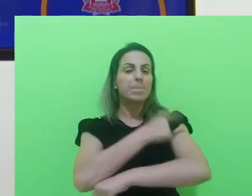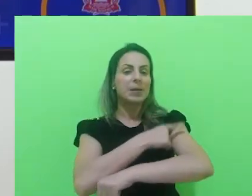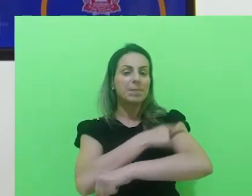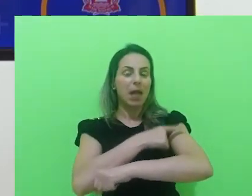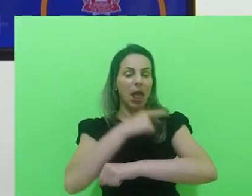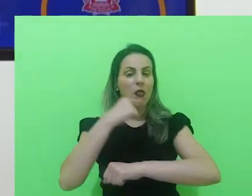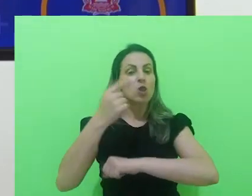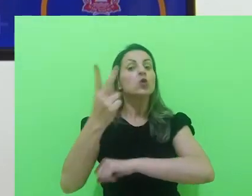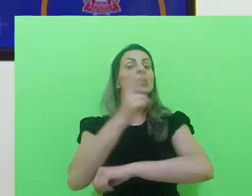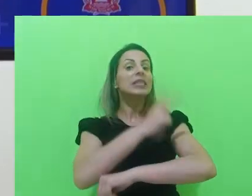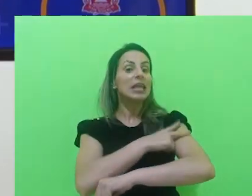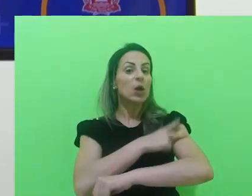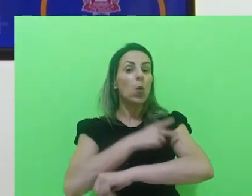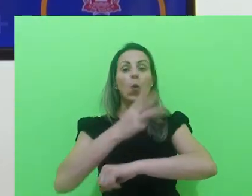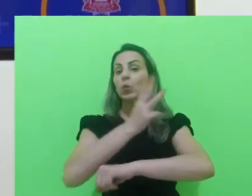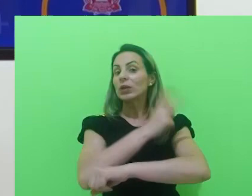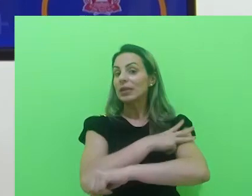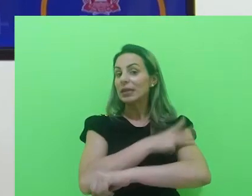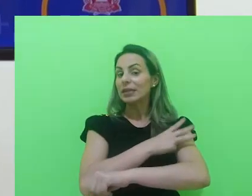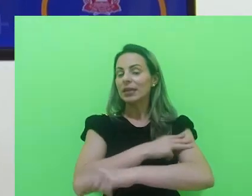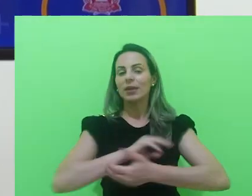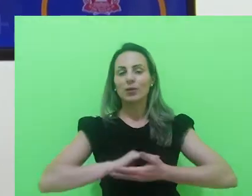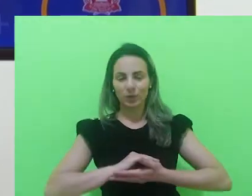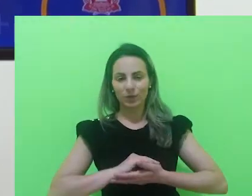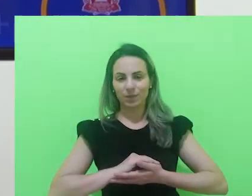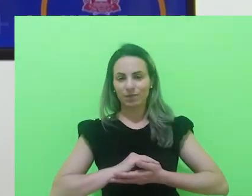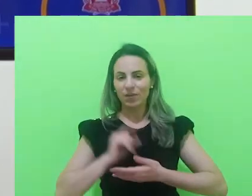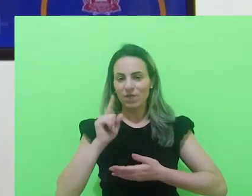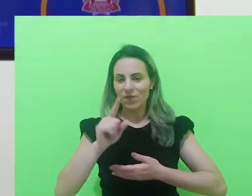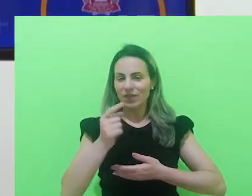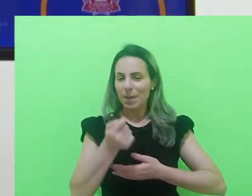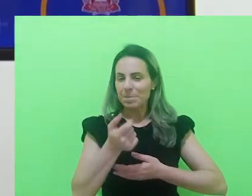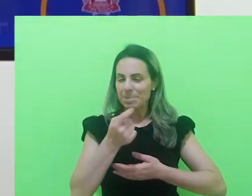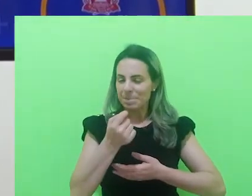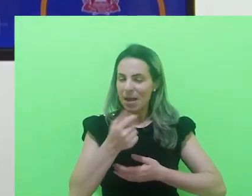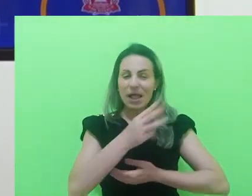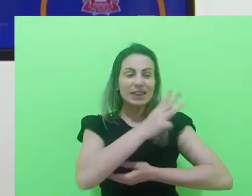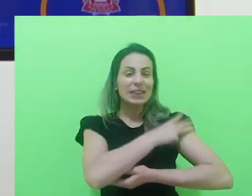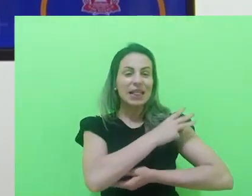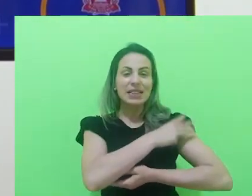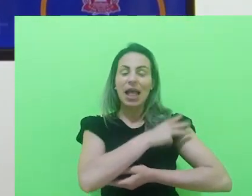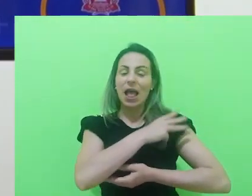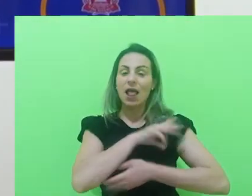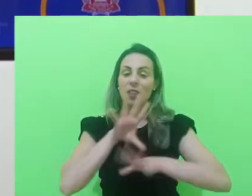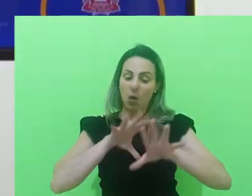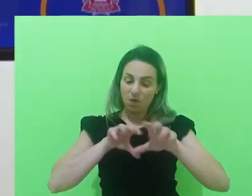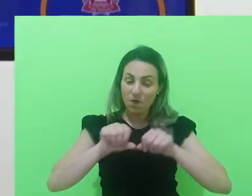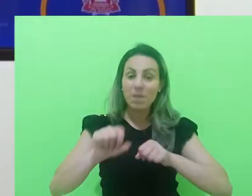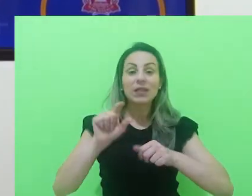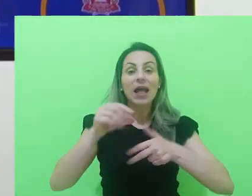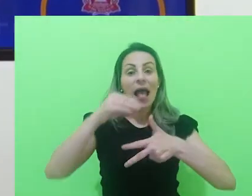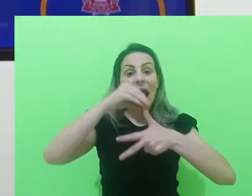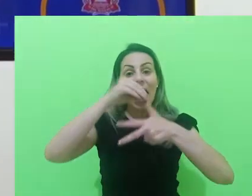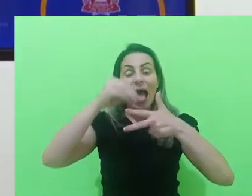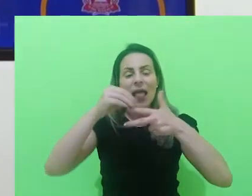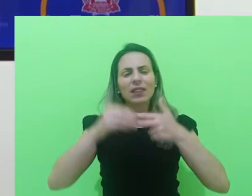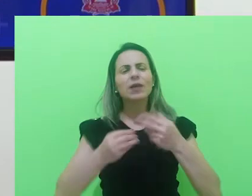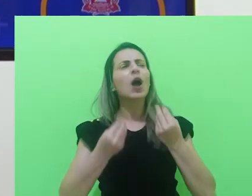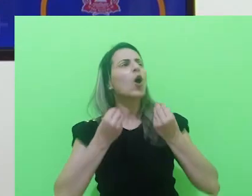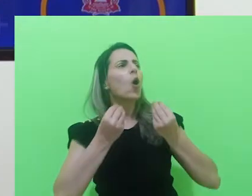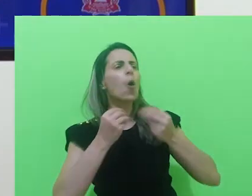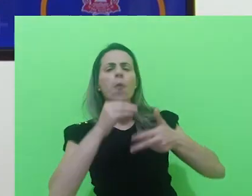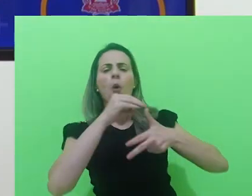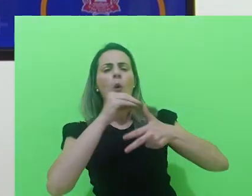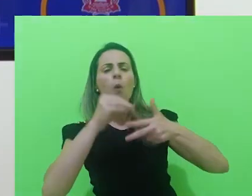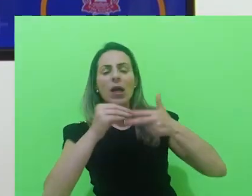ano que vem, depois segundo ano e terceiro ano, quando você acabar o terceiro ano, você vai fazer o Enem. Ô, Lúcio, e como vai ficar o